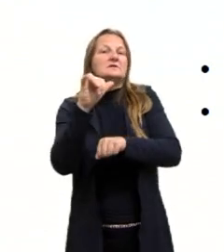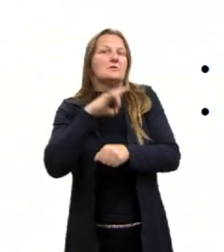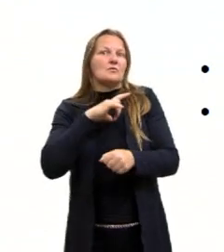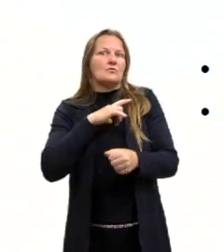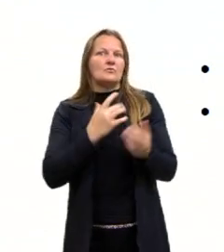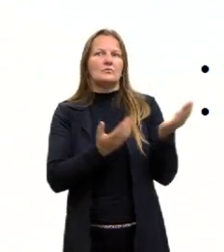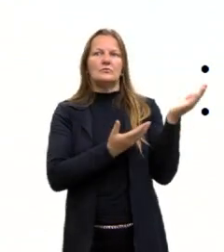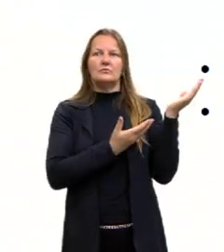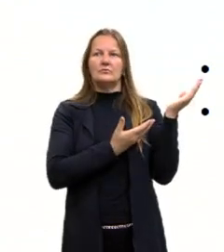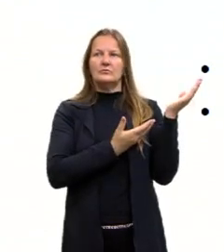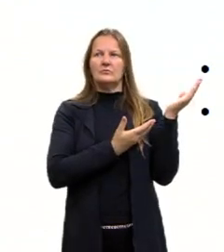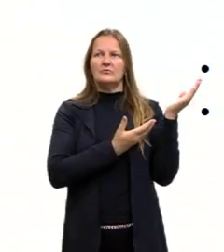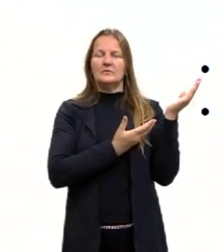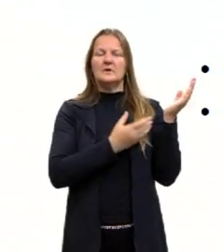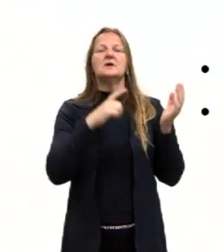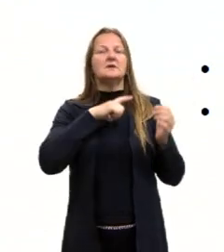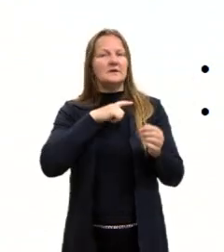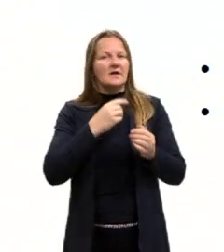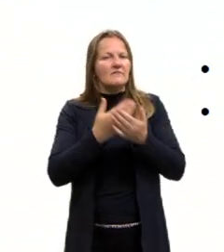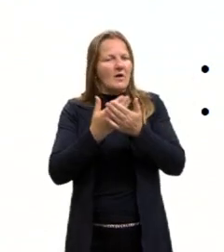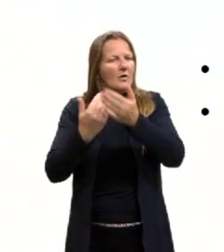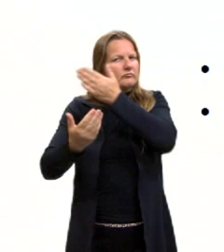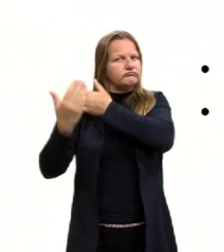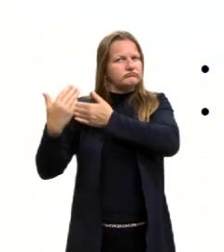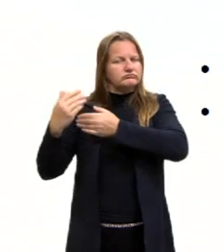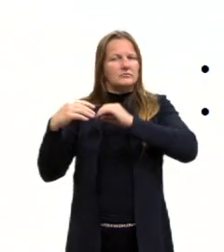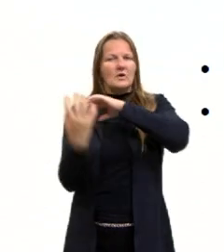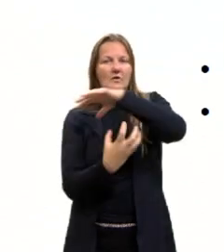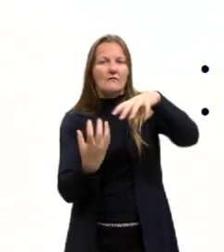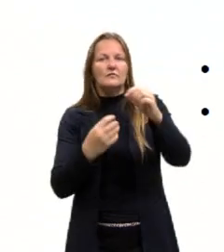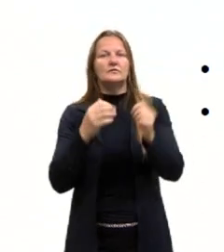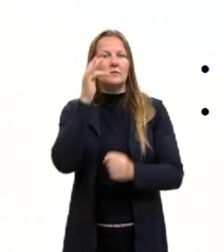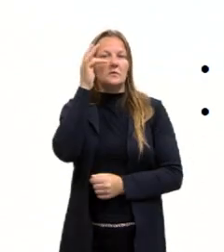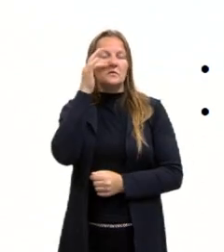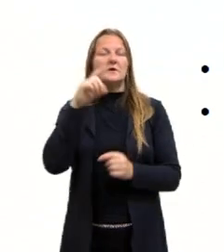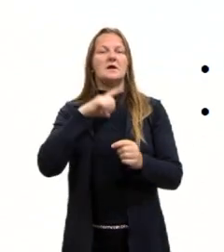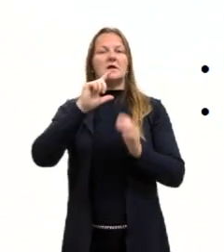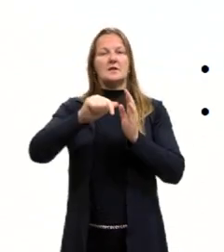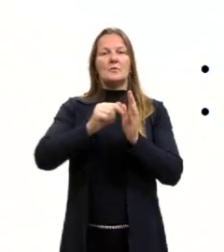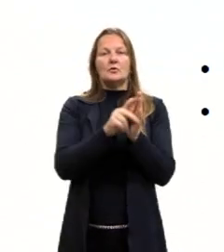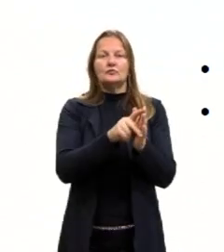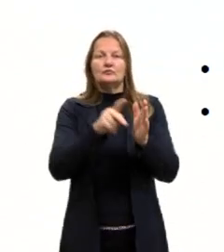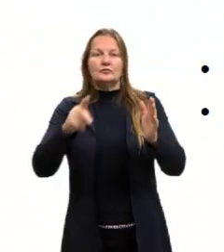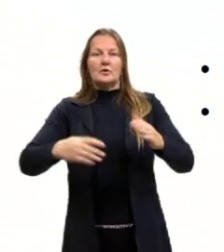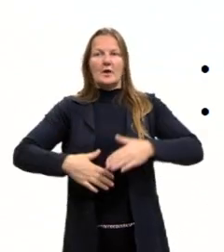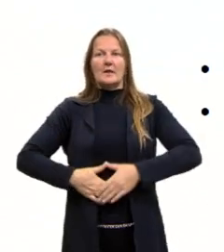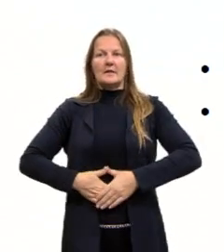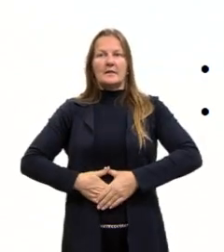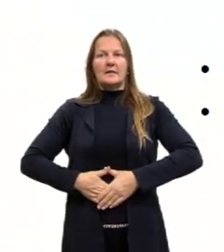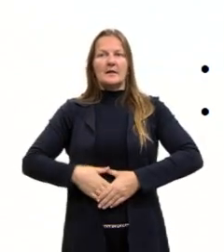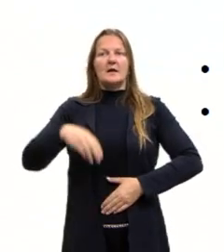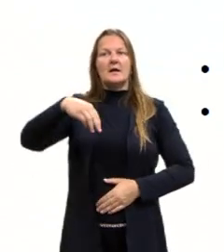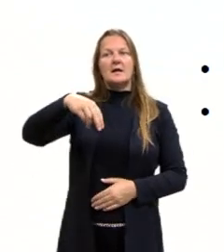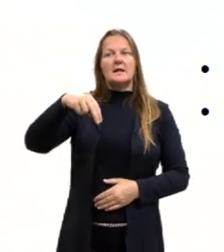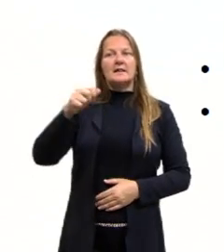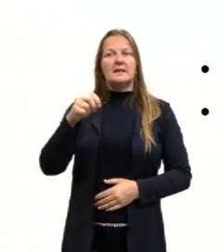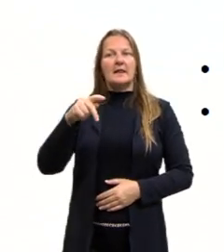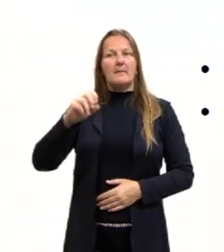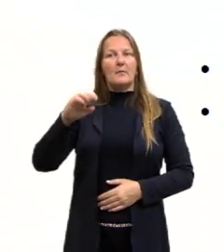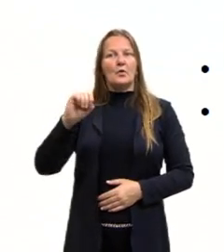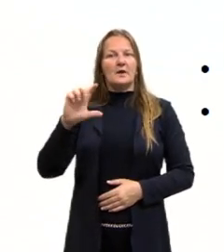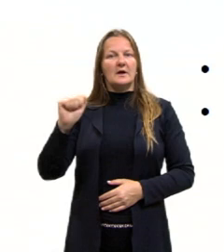teve uma aula falando um pouquinho da Revolução Francesa, depois teve a Era Napoleônica. Depois que Napoleão é